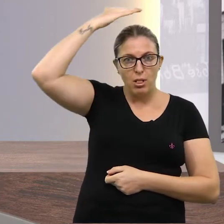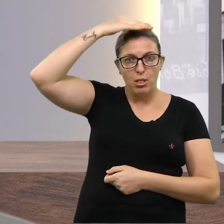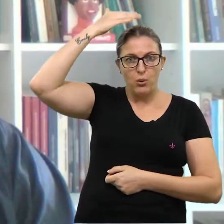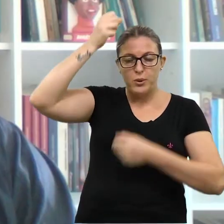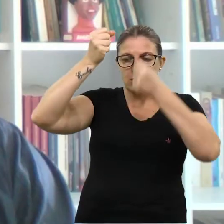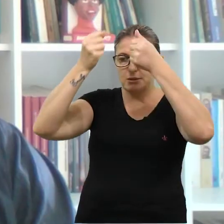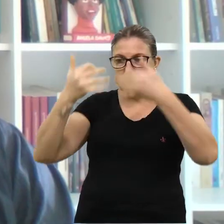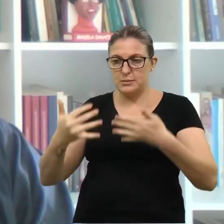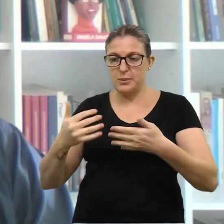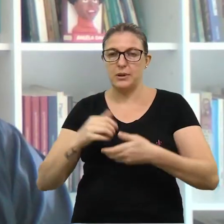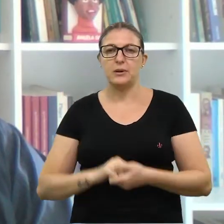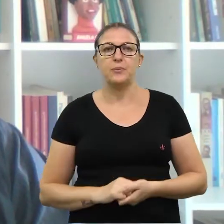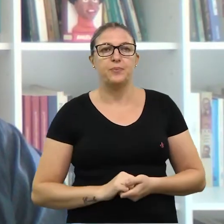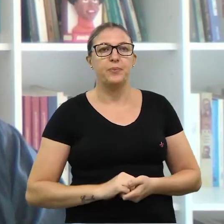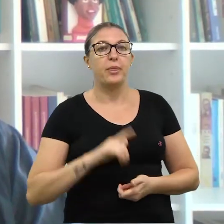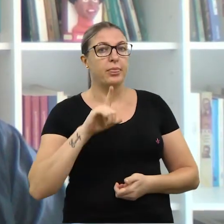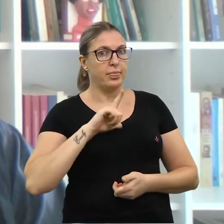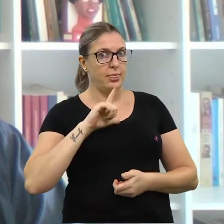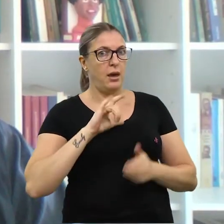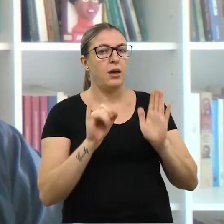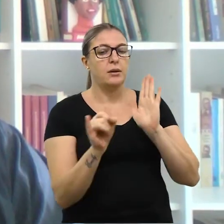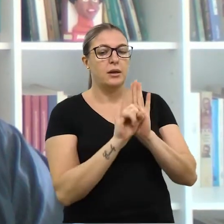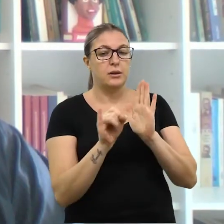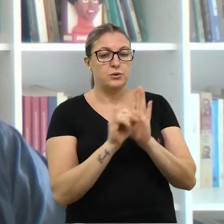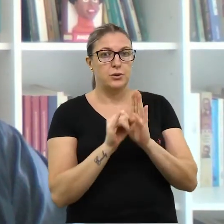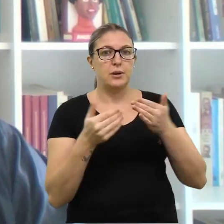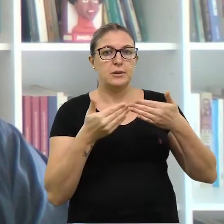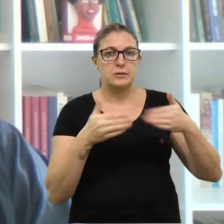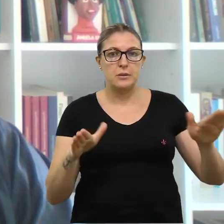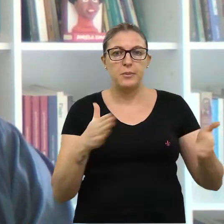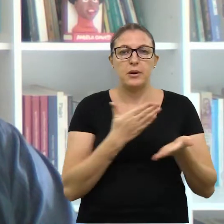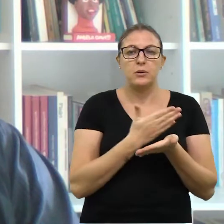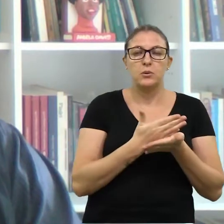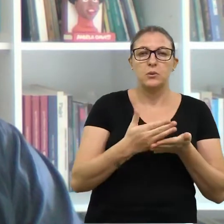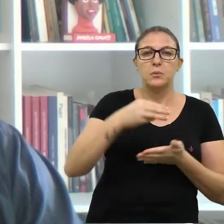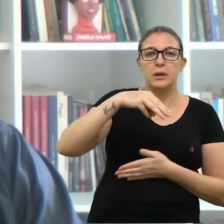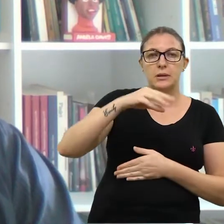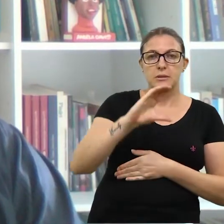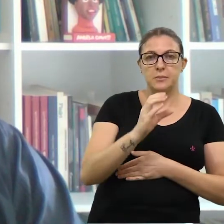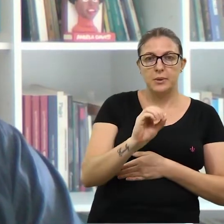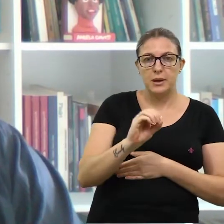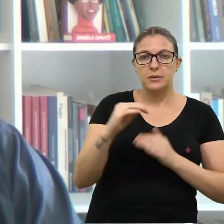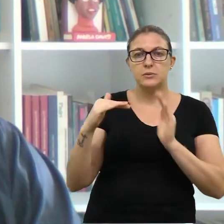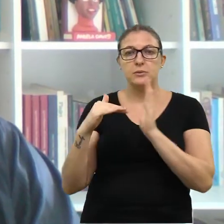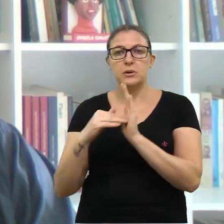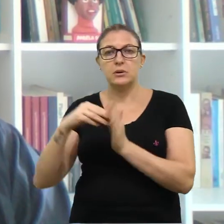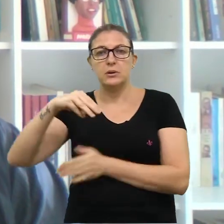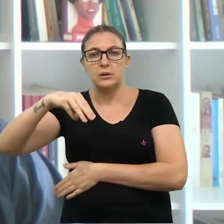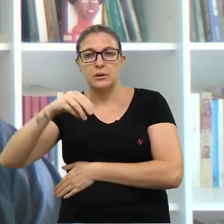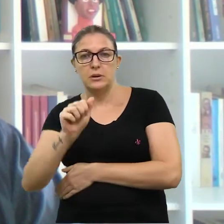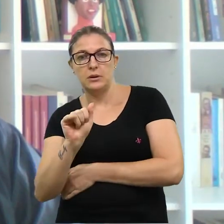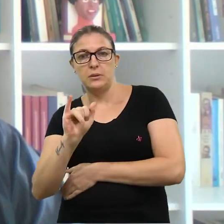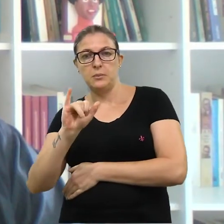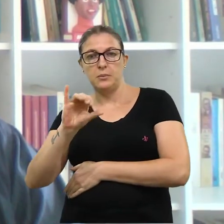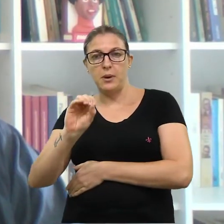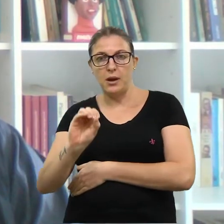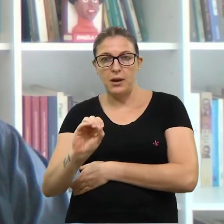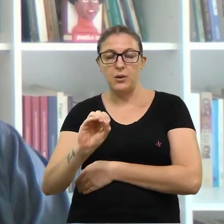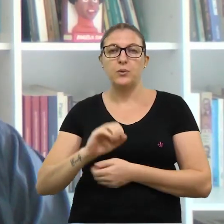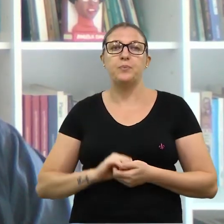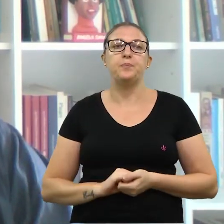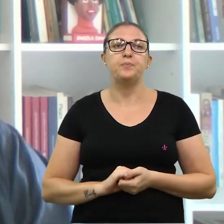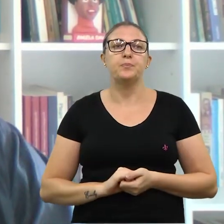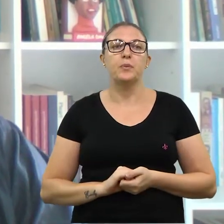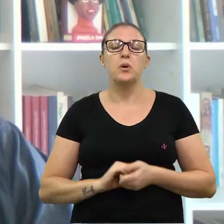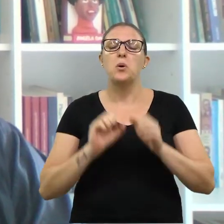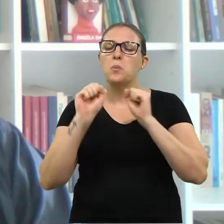Nós estaremos com esses editais abertos do final agora do mês de março até o início do mês